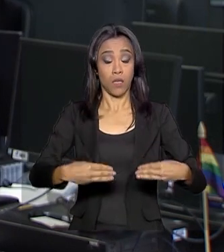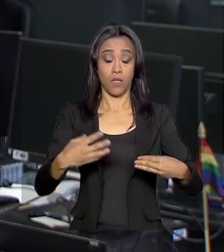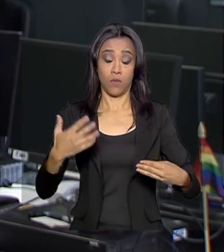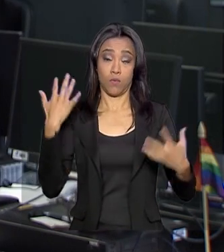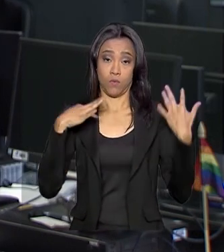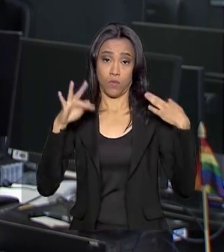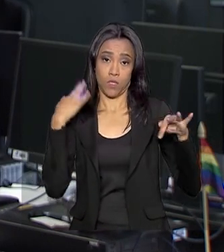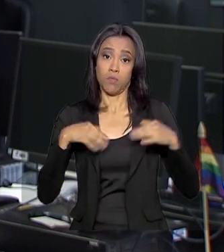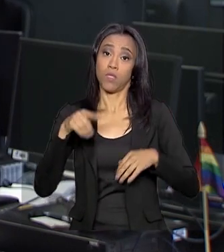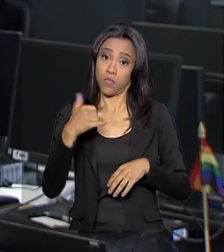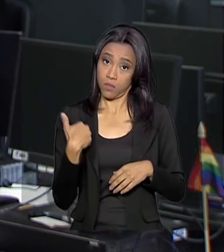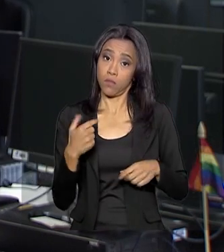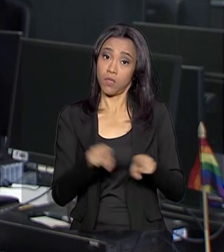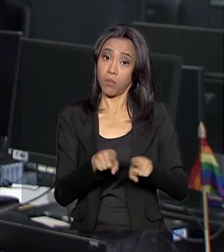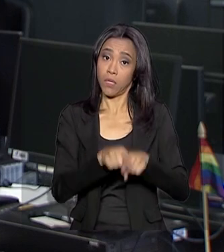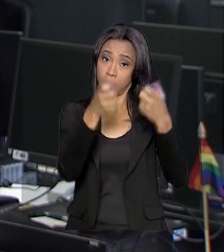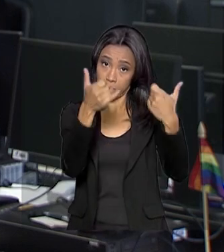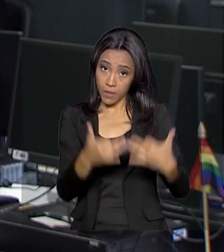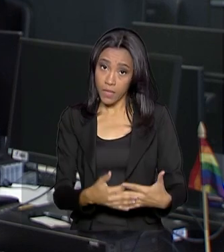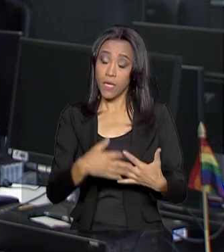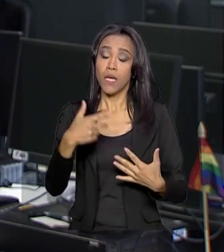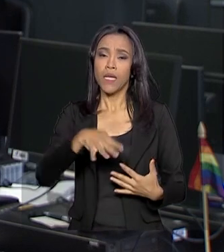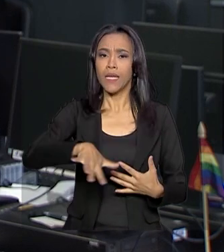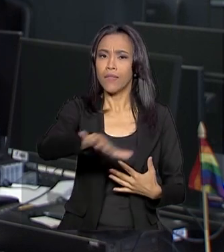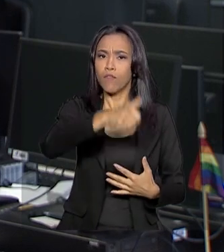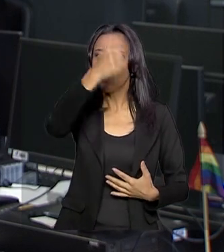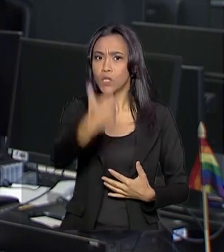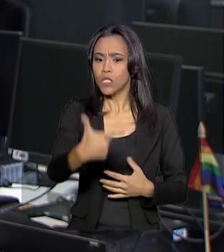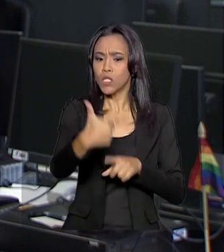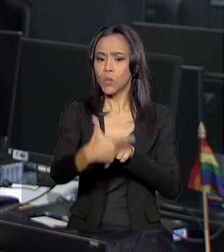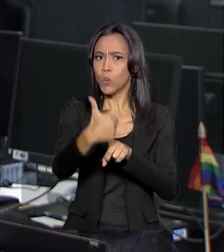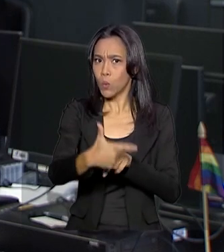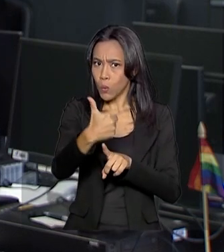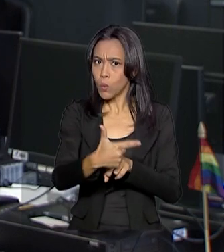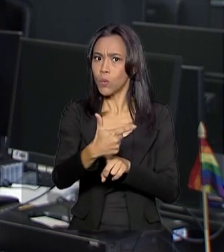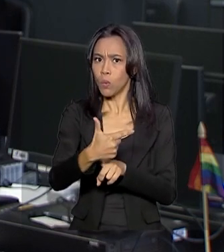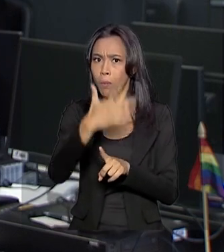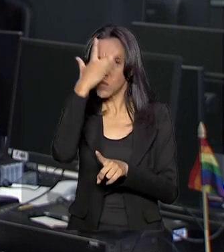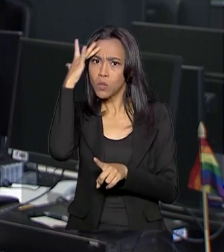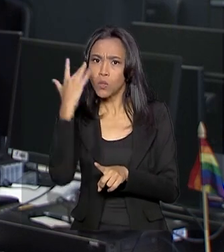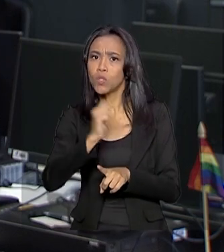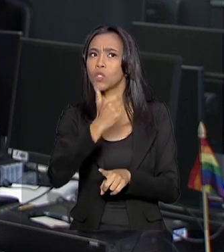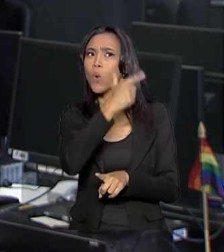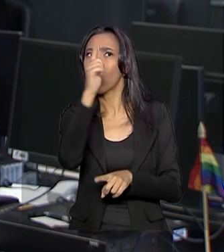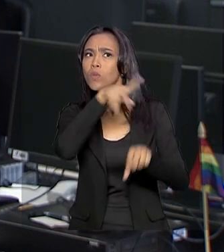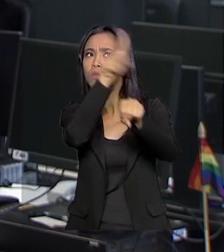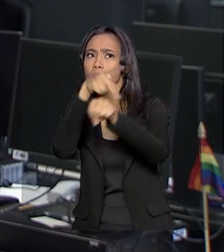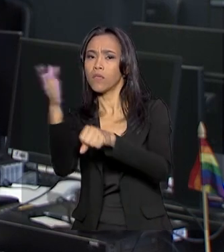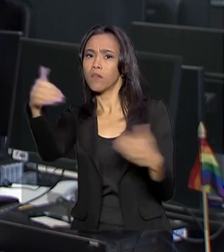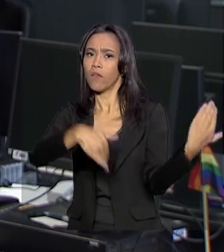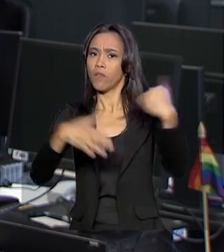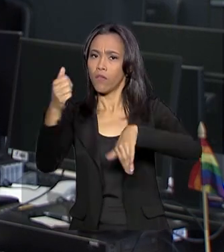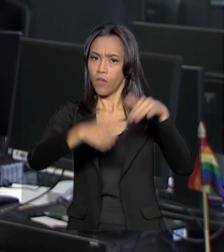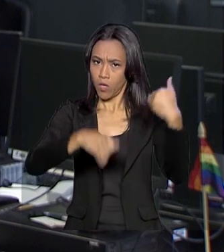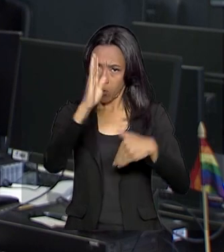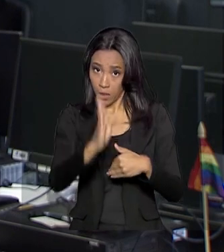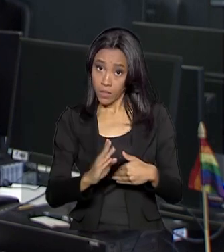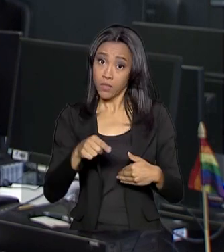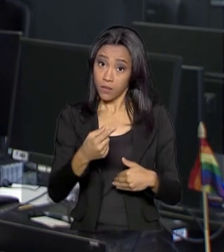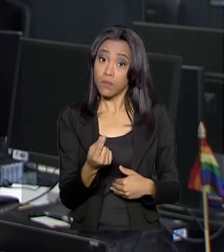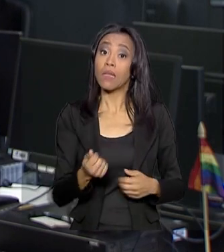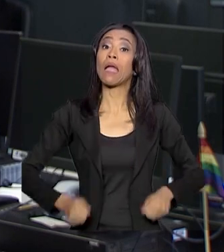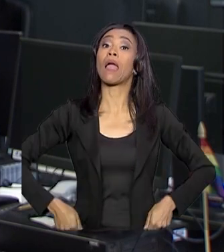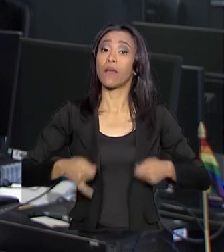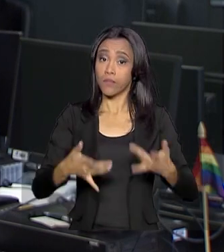2018 o turismo de negócio foi o segundo principal motivo da vinda de estrangeiros para o Brasil. O gasto médio por dia desses viajantes